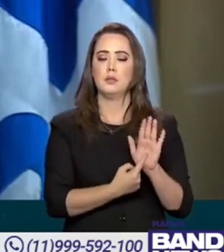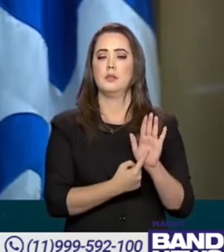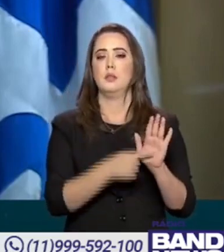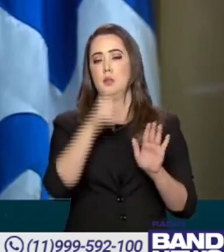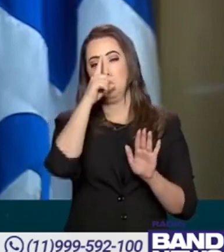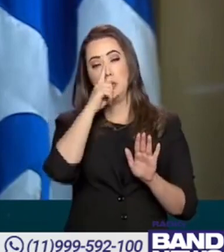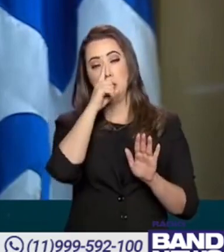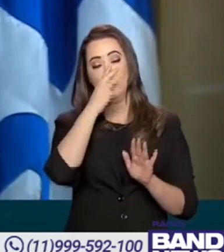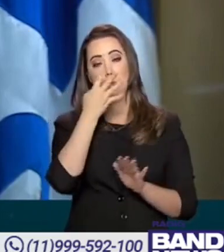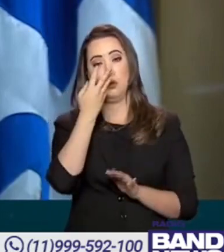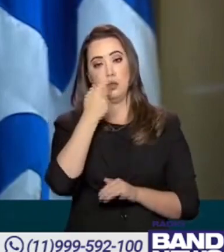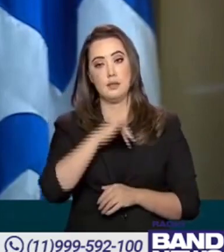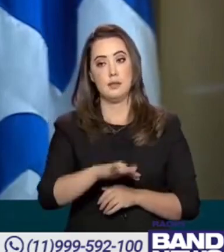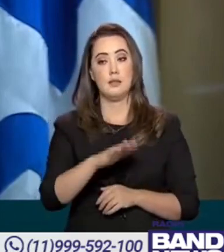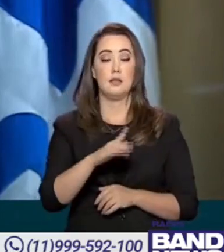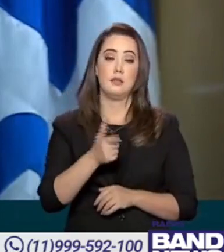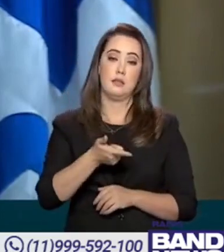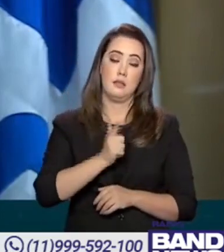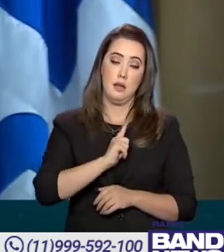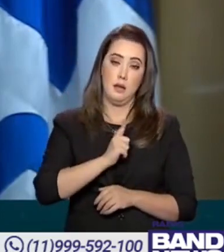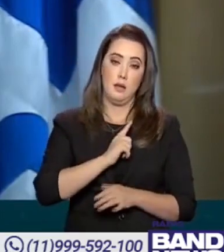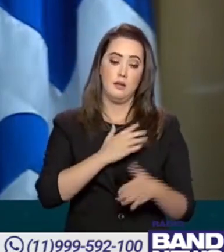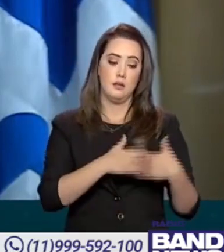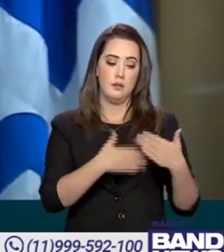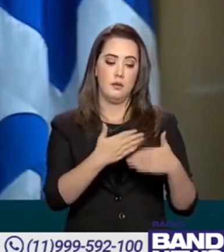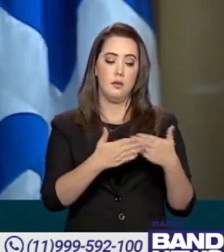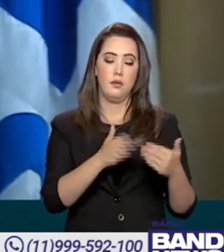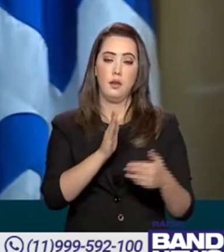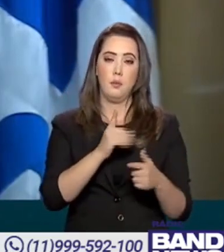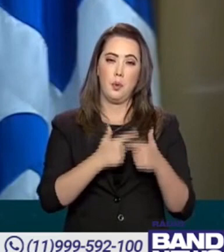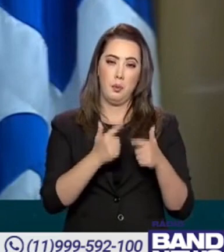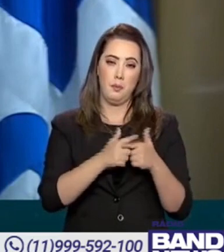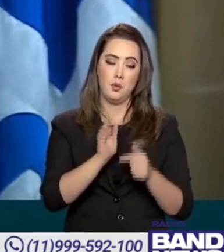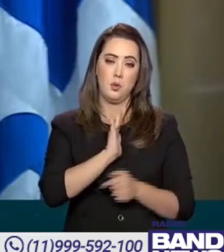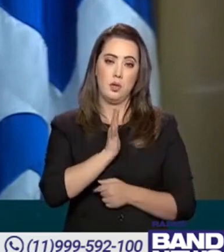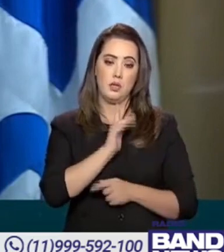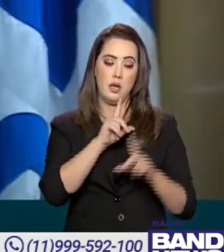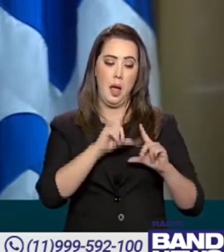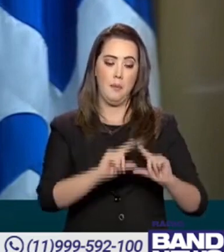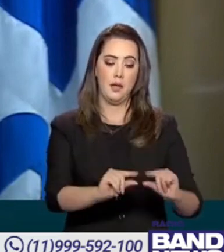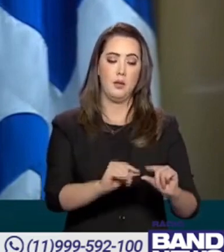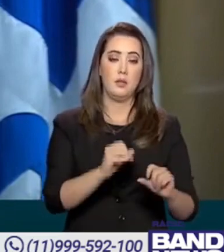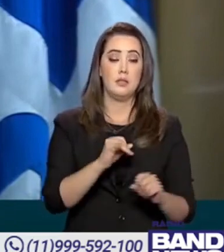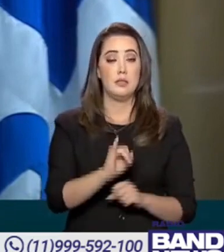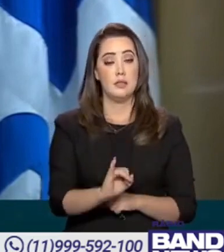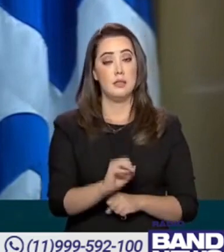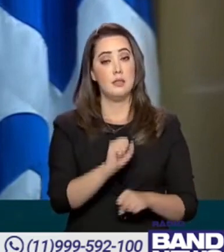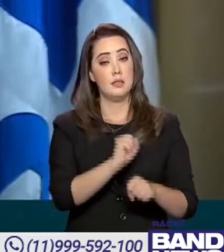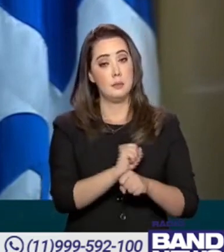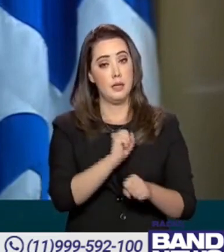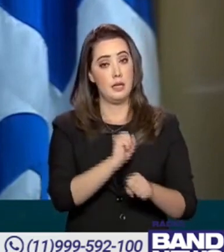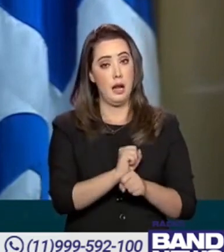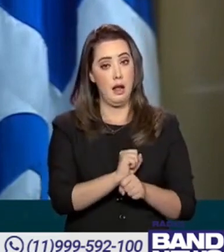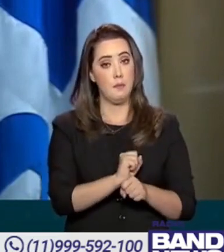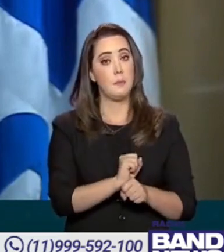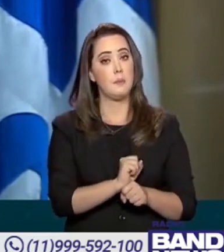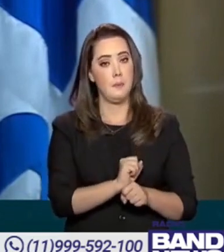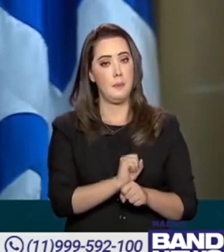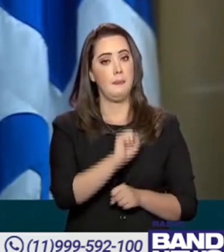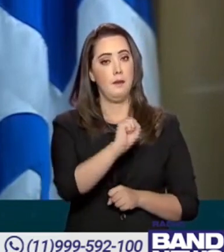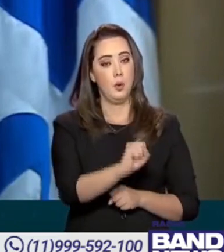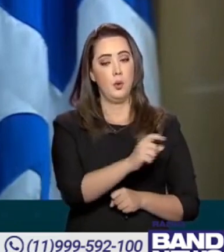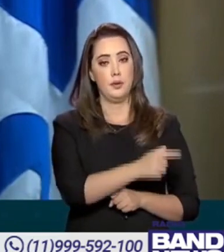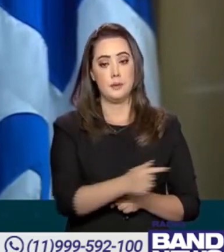risco dessa criança, se porventura desenvolver o melcardite, ele é menor se tomado com o